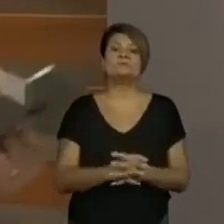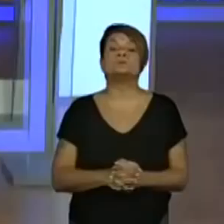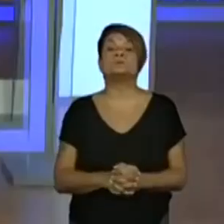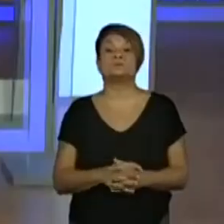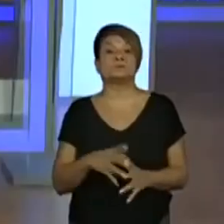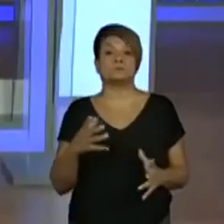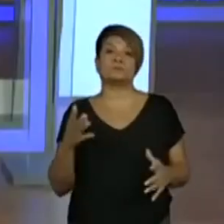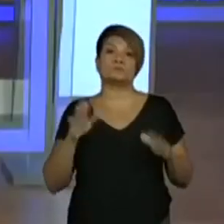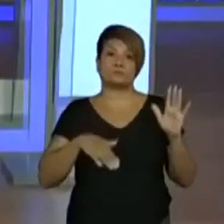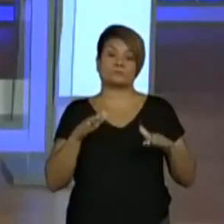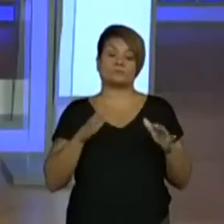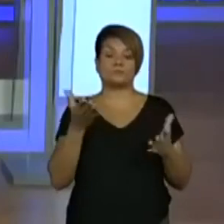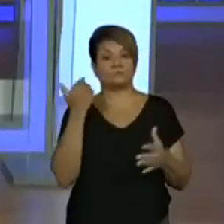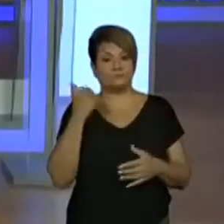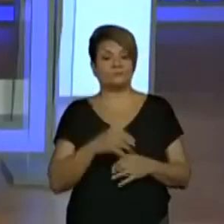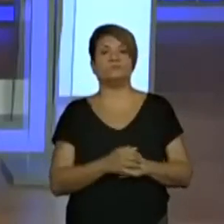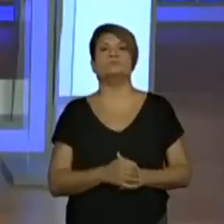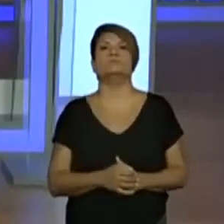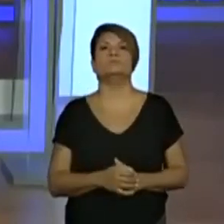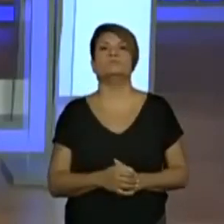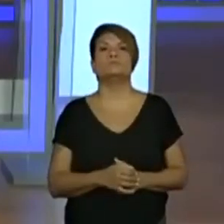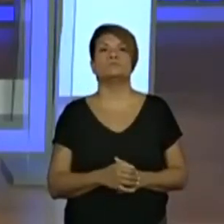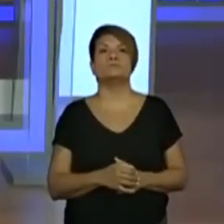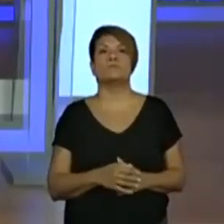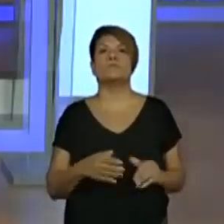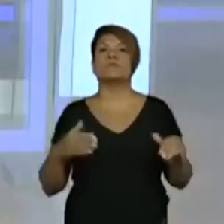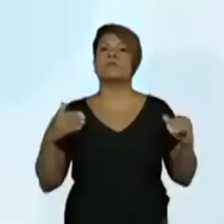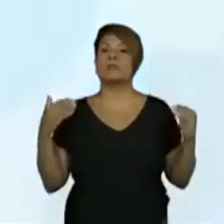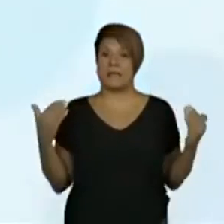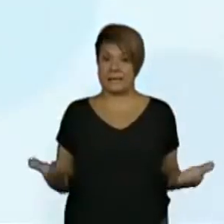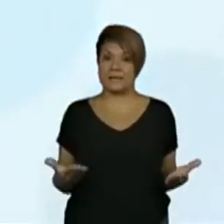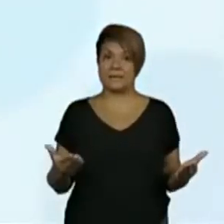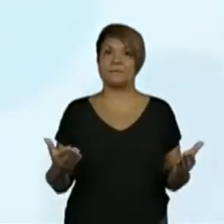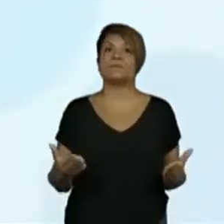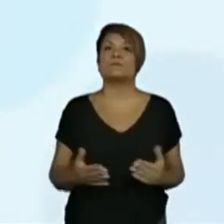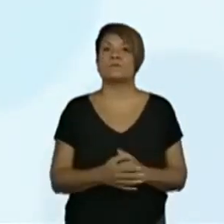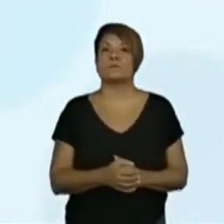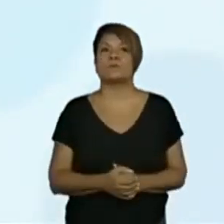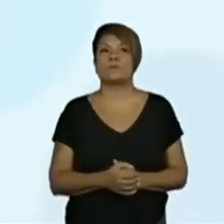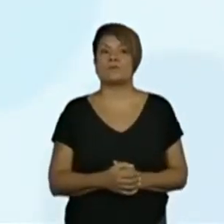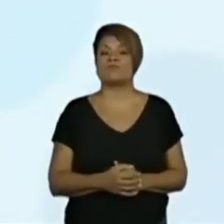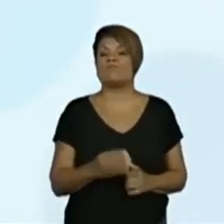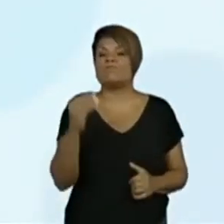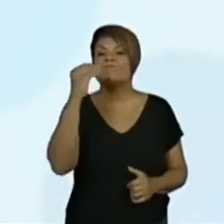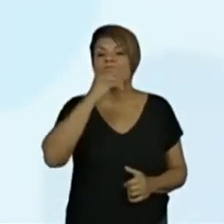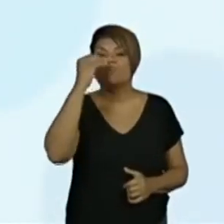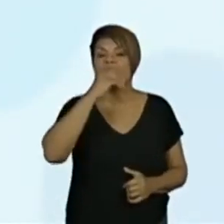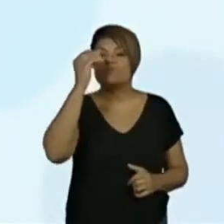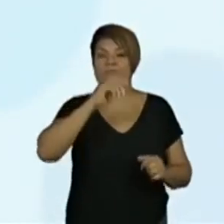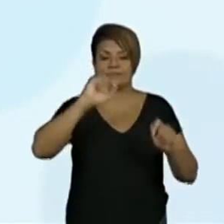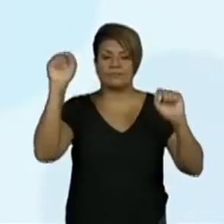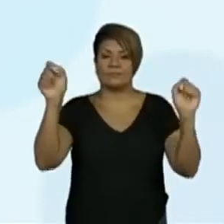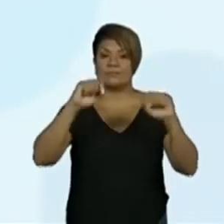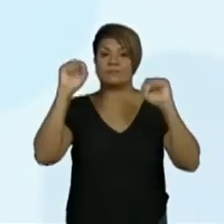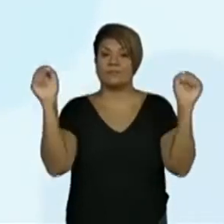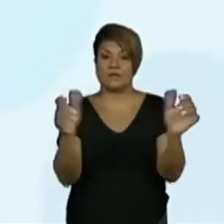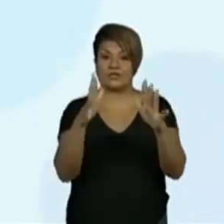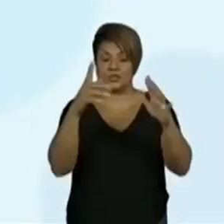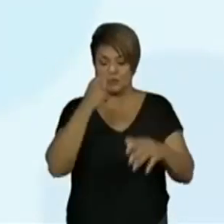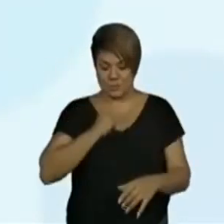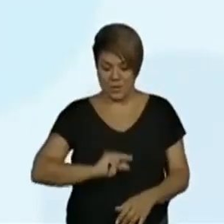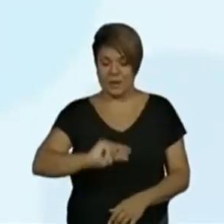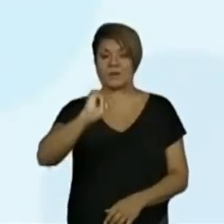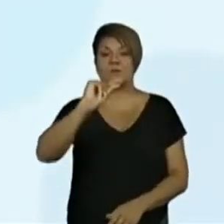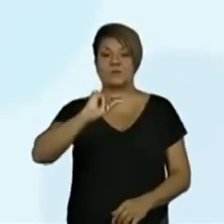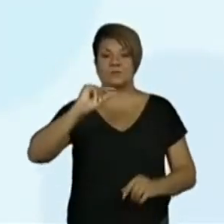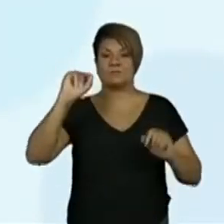Ou, vamos lá. E assim, enfraqueceria a magia do mago Gael. Olha